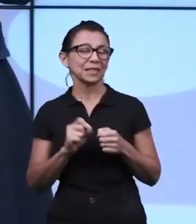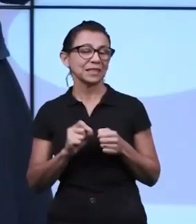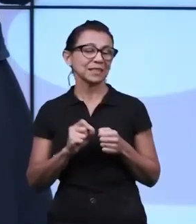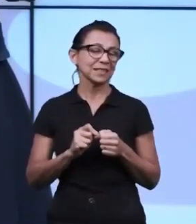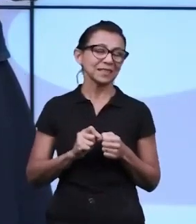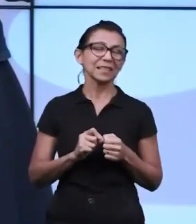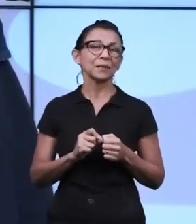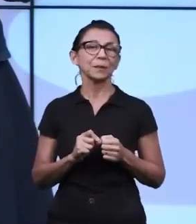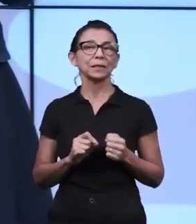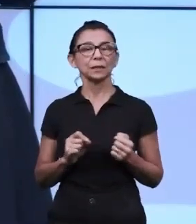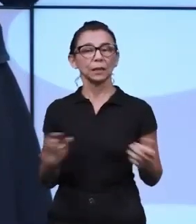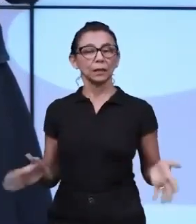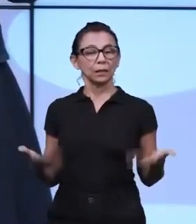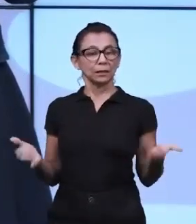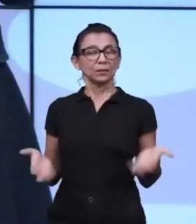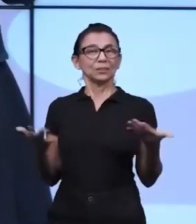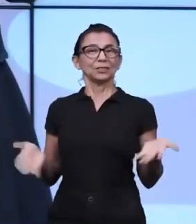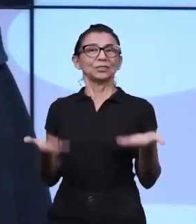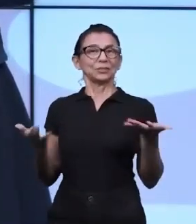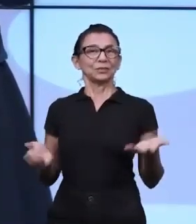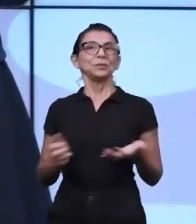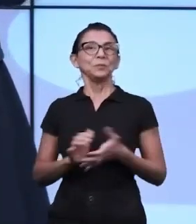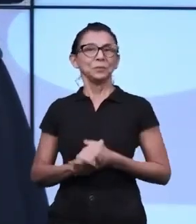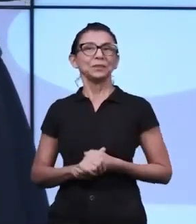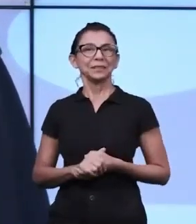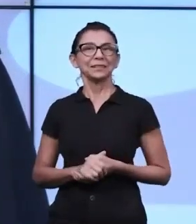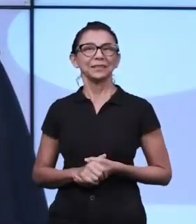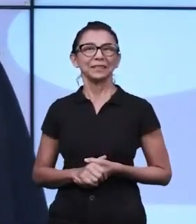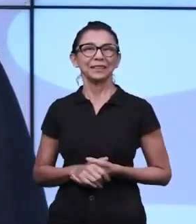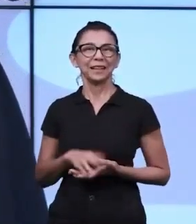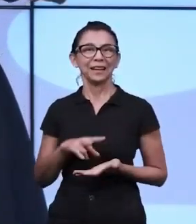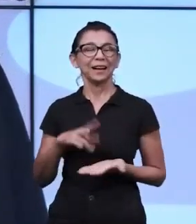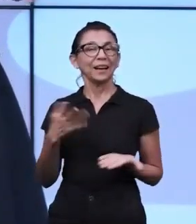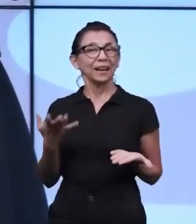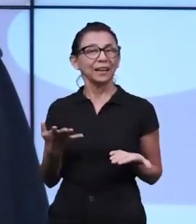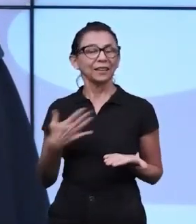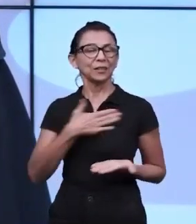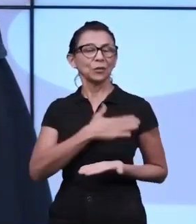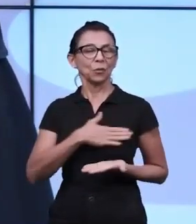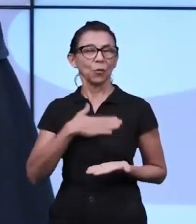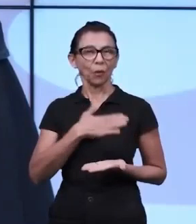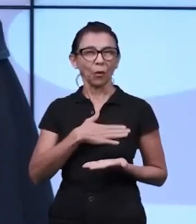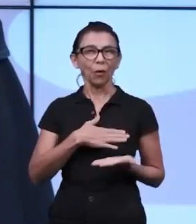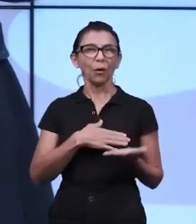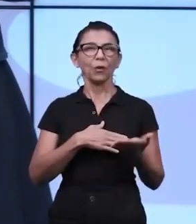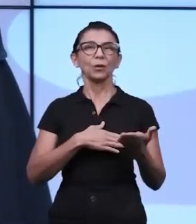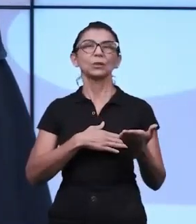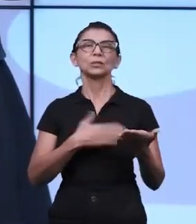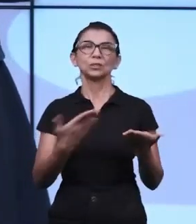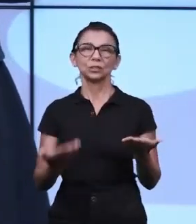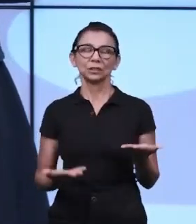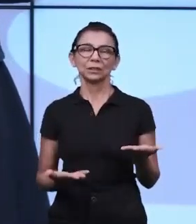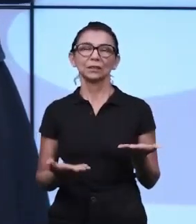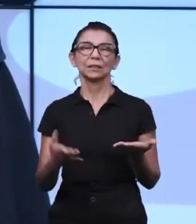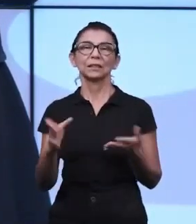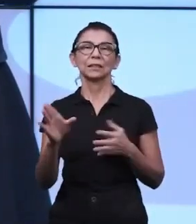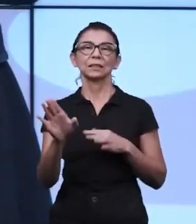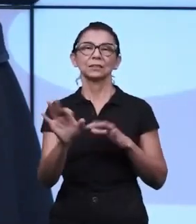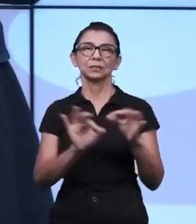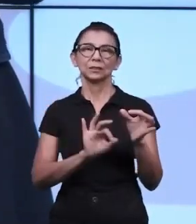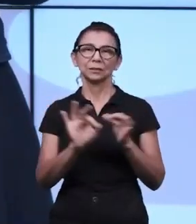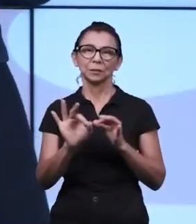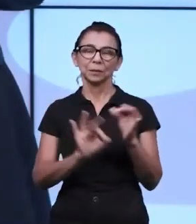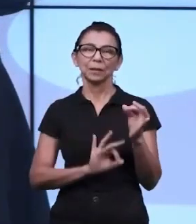para que ele também tenha estímulo, tenha motivação de realizar aquele trabalho, aquela aula que está